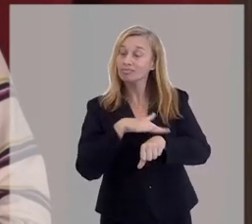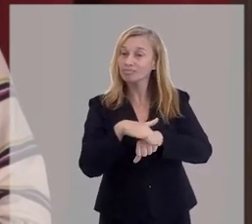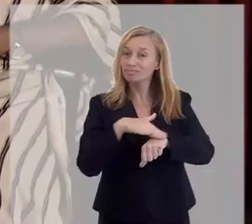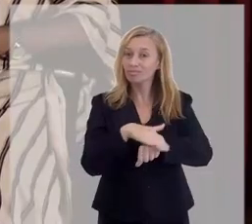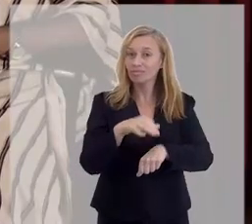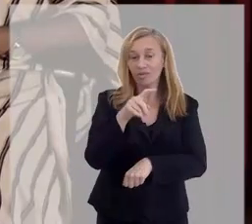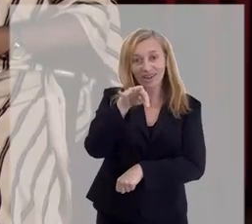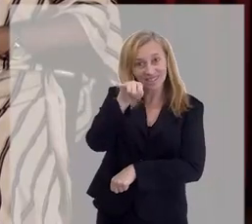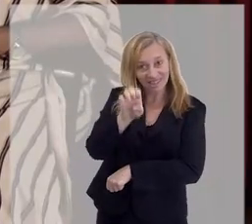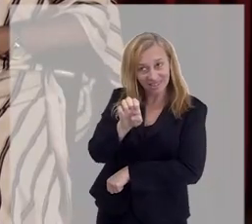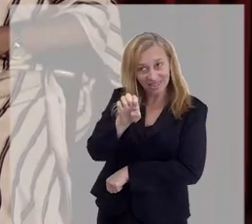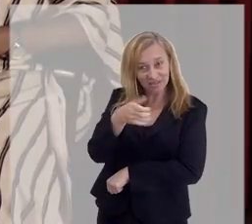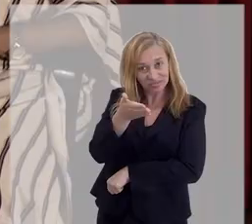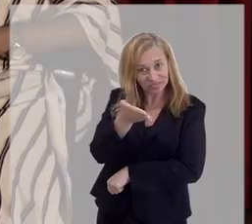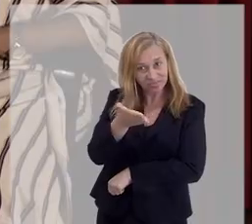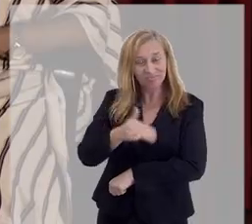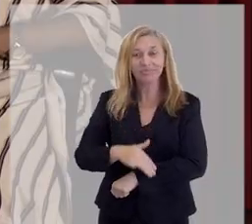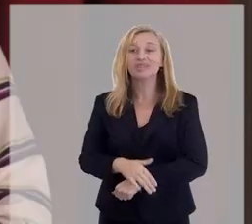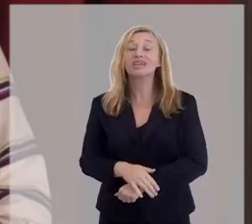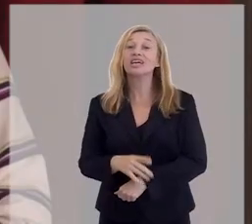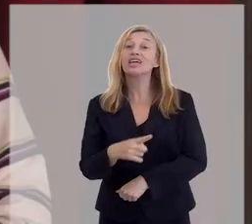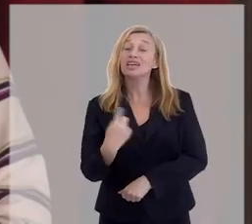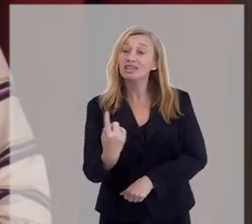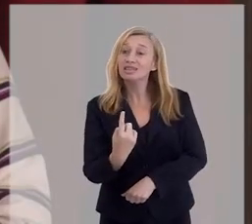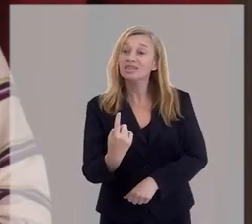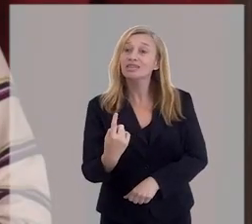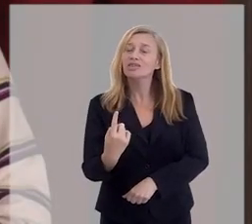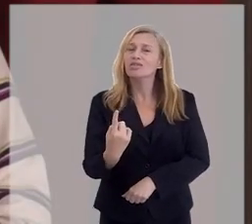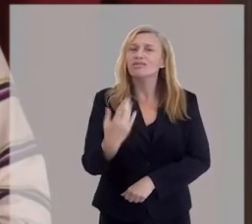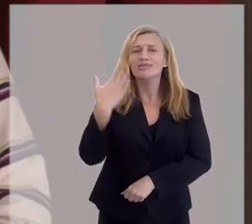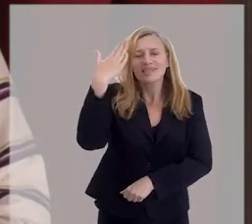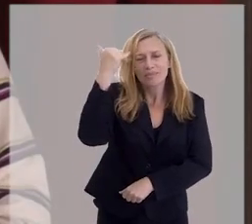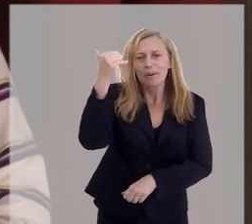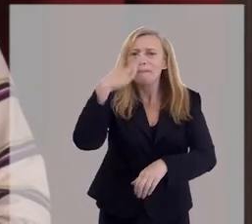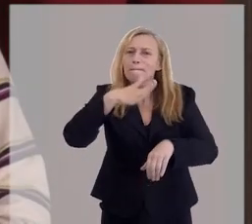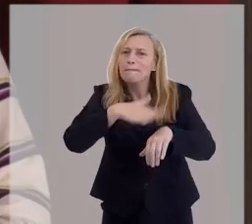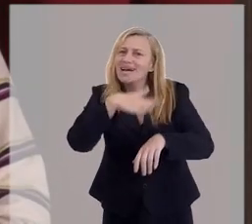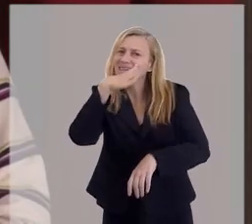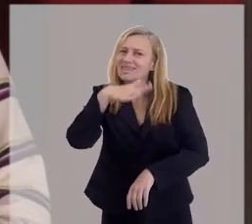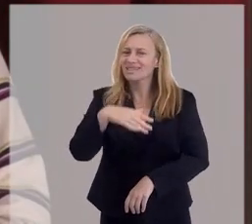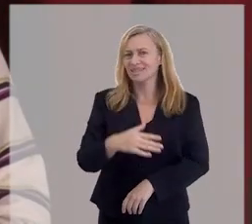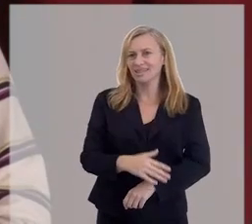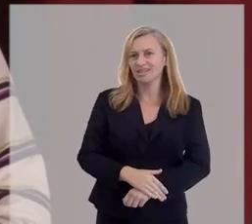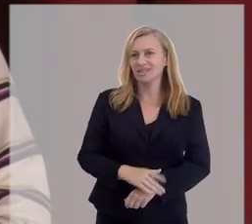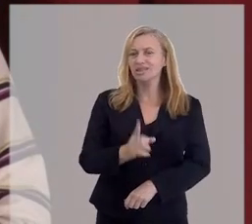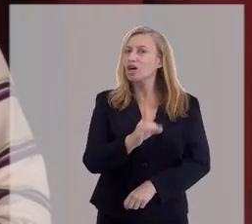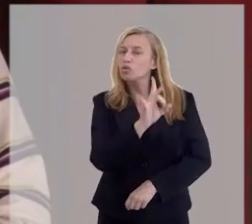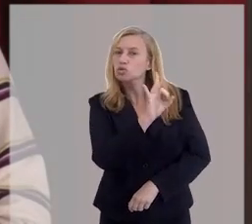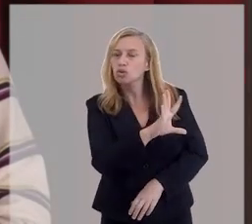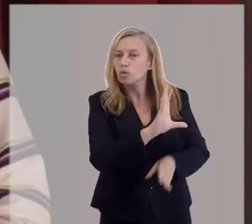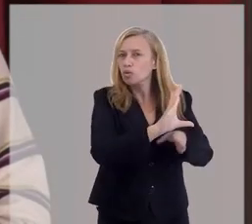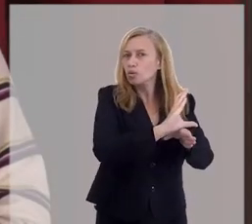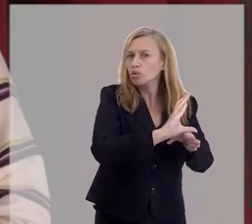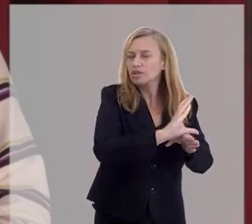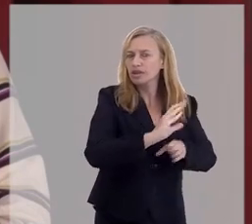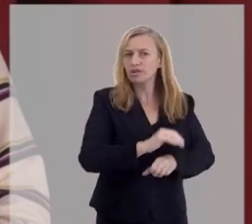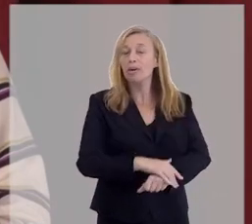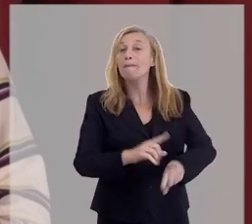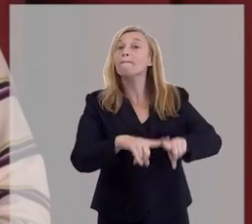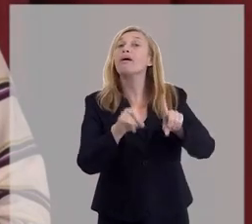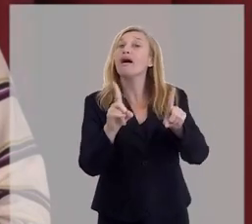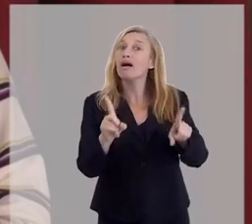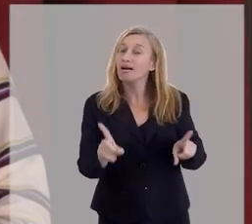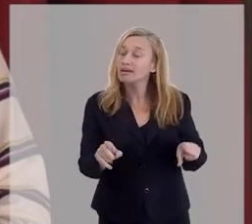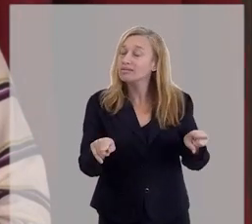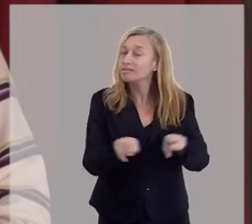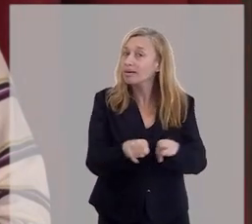conversar com Alexandre e vamos saber um pouco mais, não só sobre o Conselho,